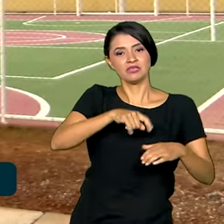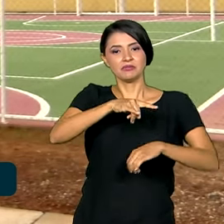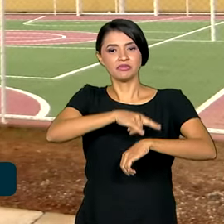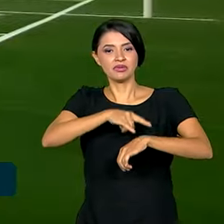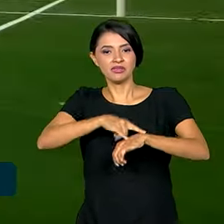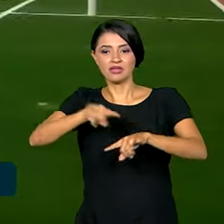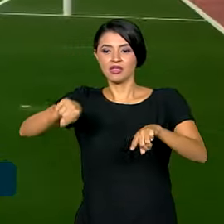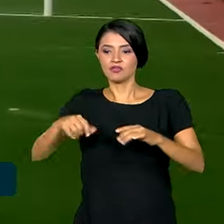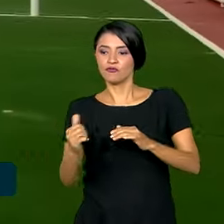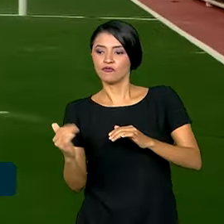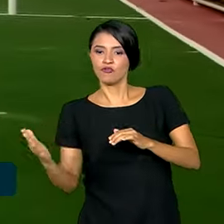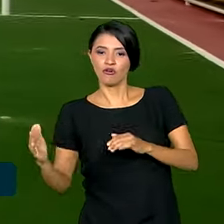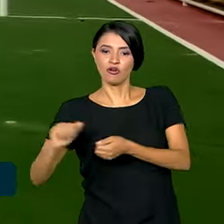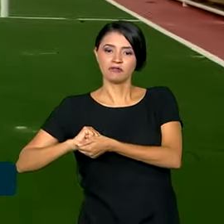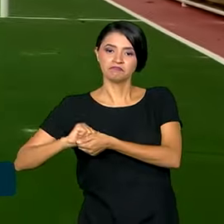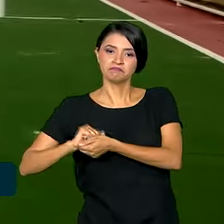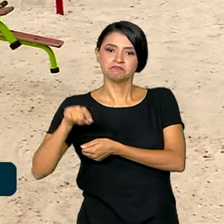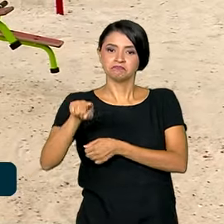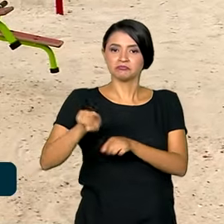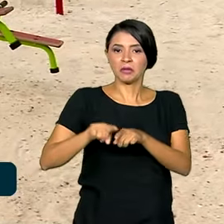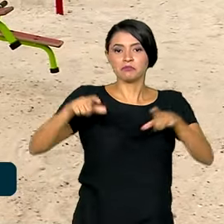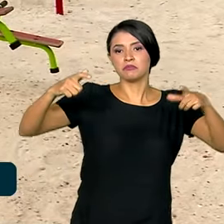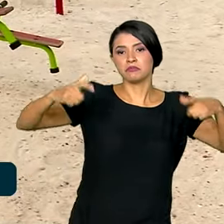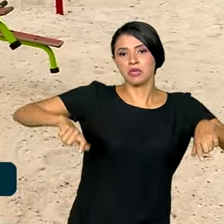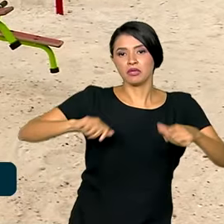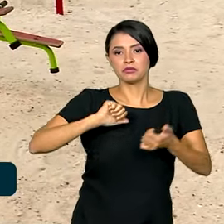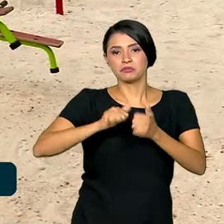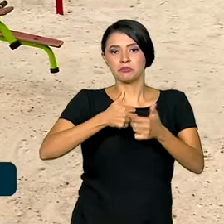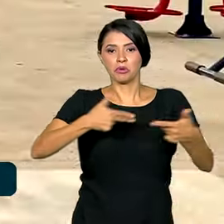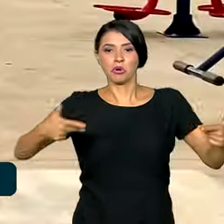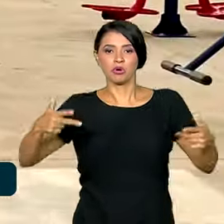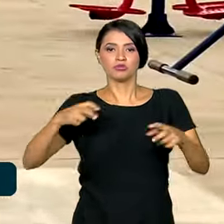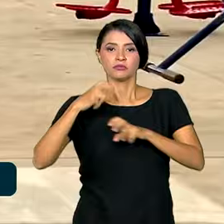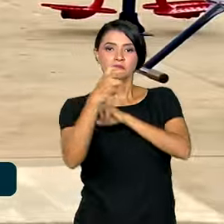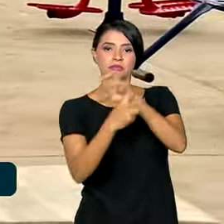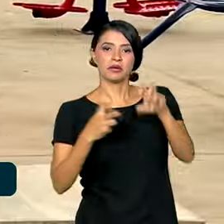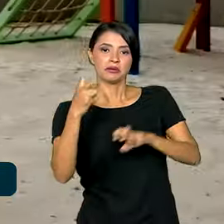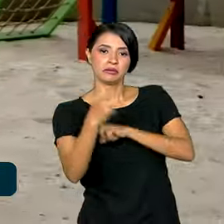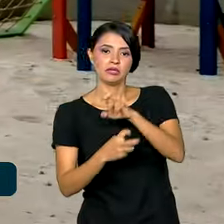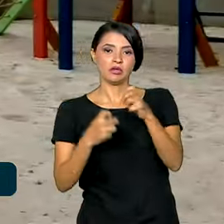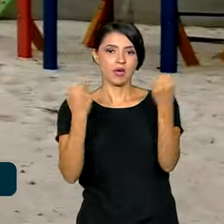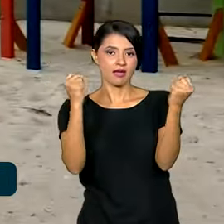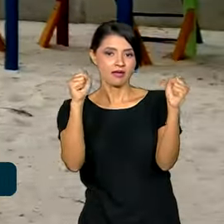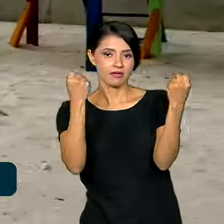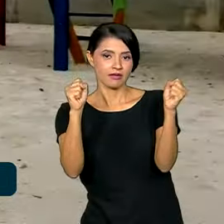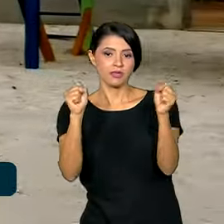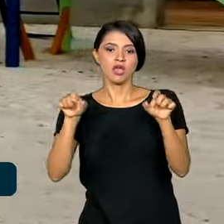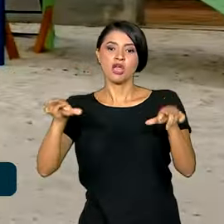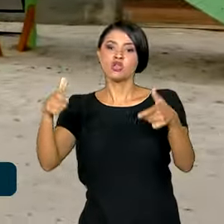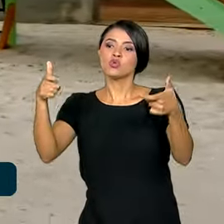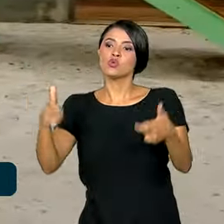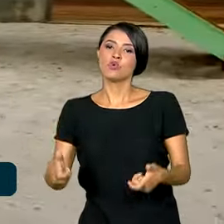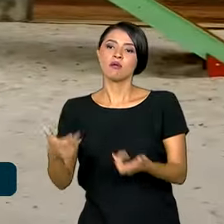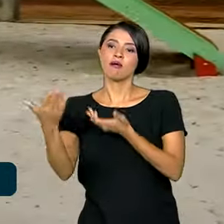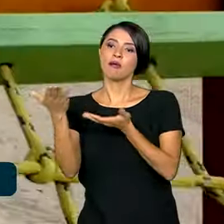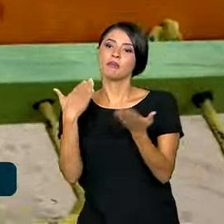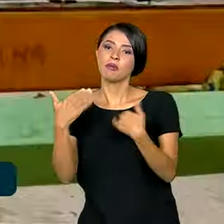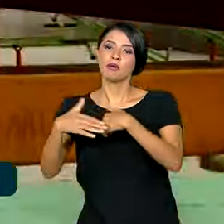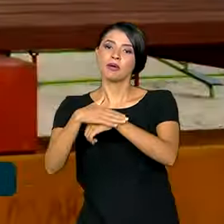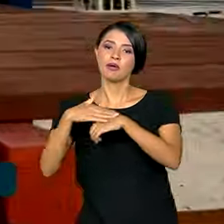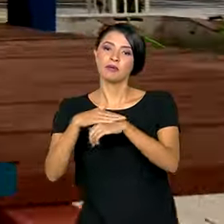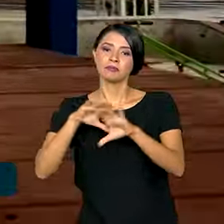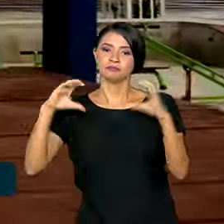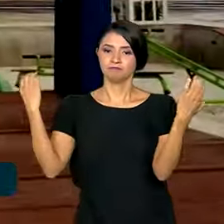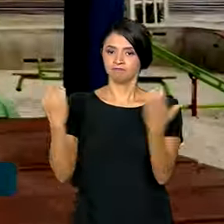habitacional também conta com quadra de esportes, parquinho para crianças, academia e centro comunitário. Ao todo,